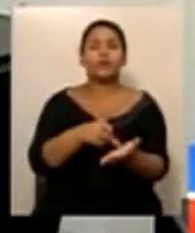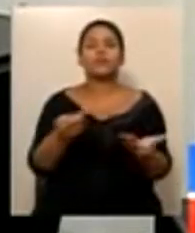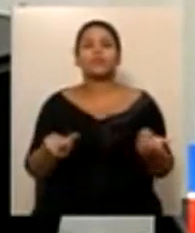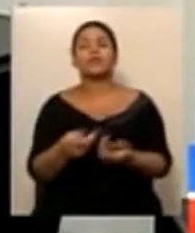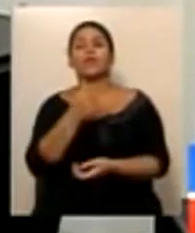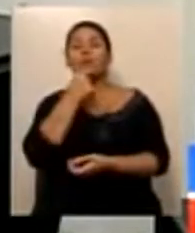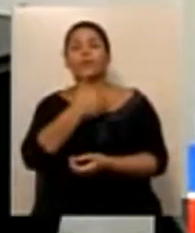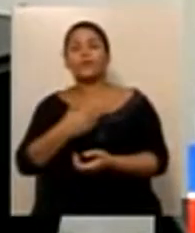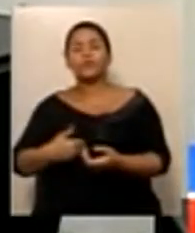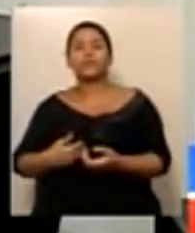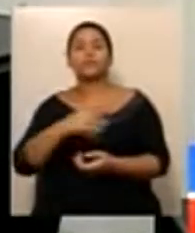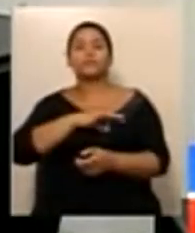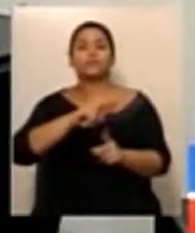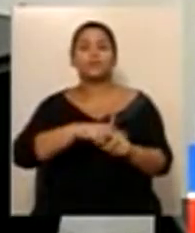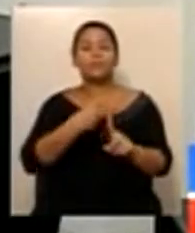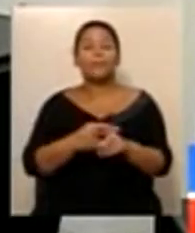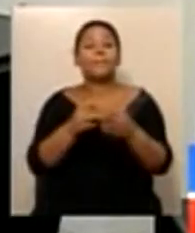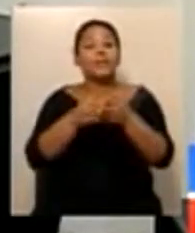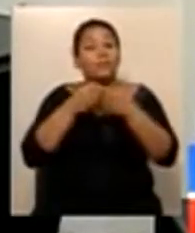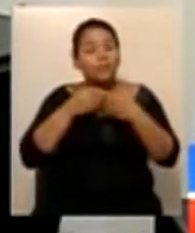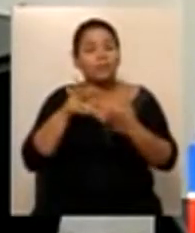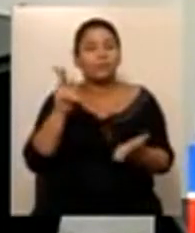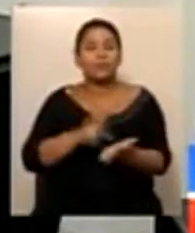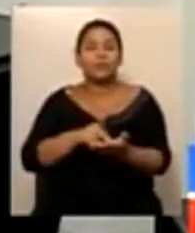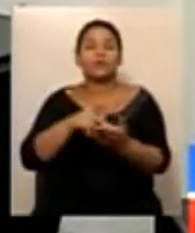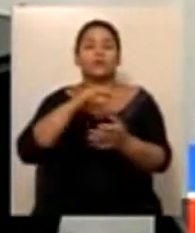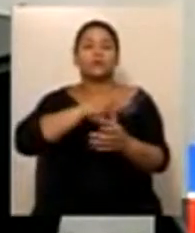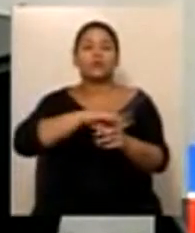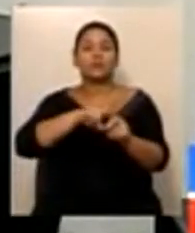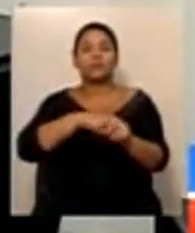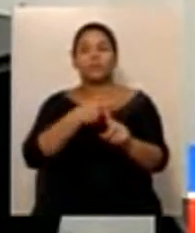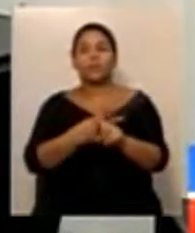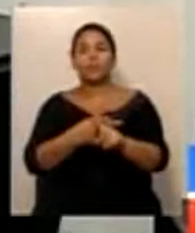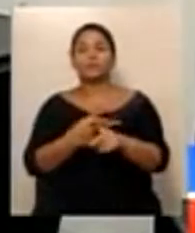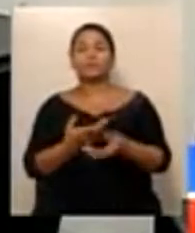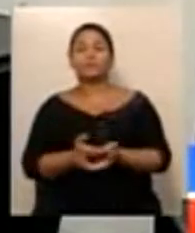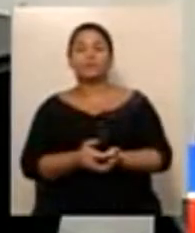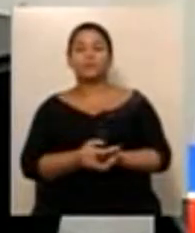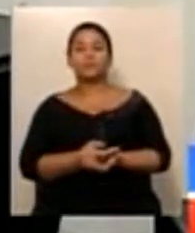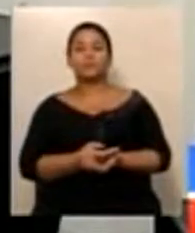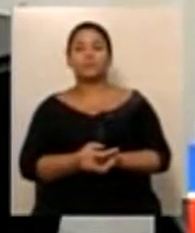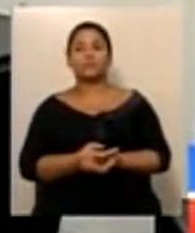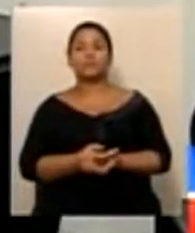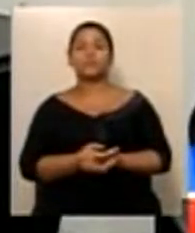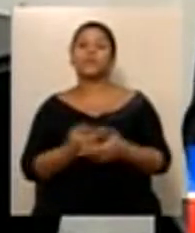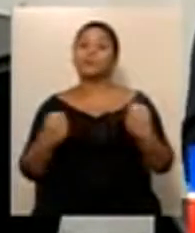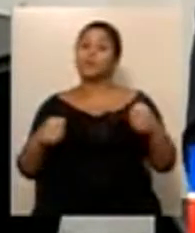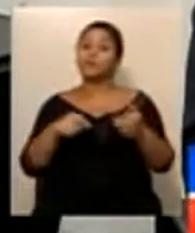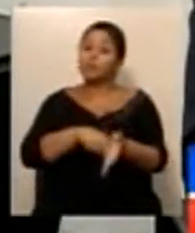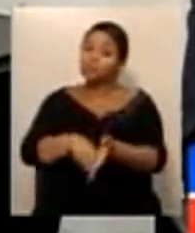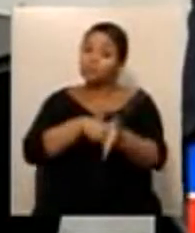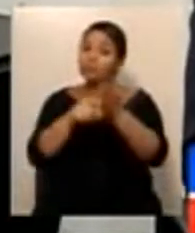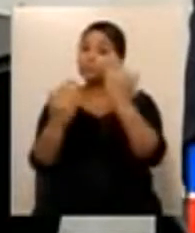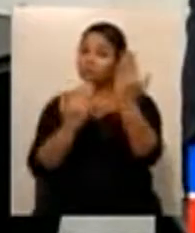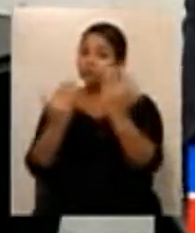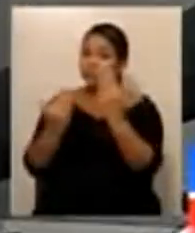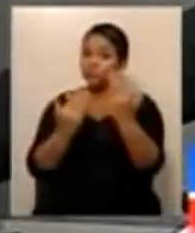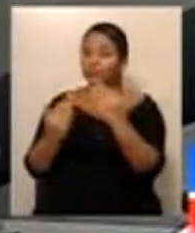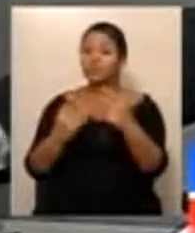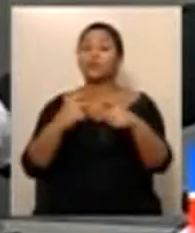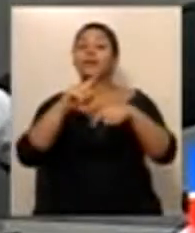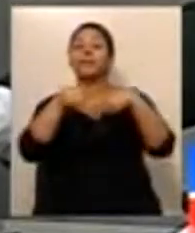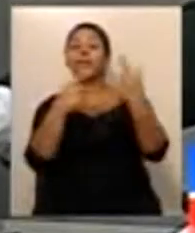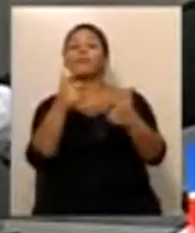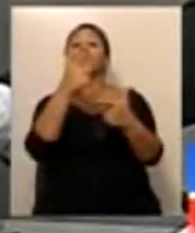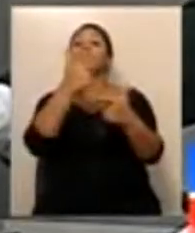Legislativa numa situação, às vezes, vexatória, de constrangimento. Era só isso, senhor presidente. Muito obrigado.